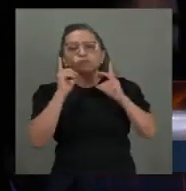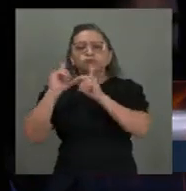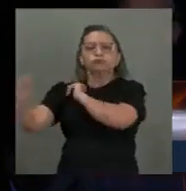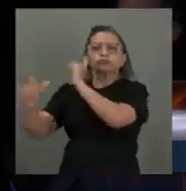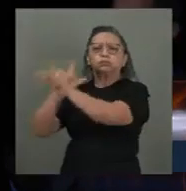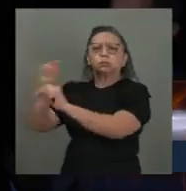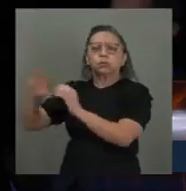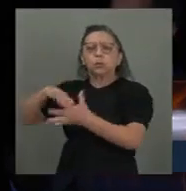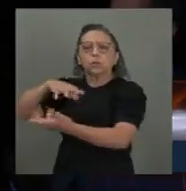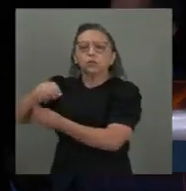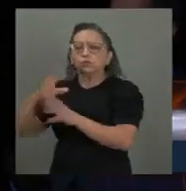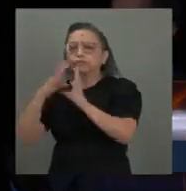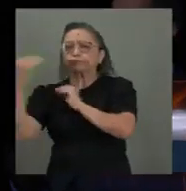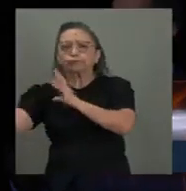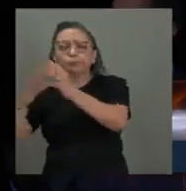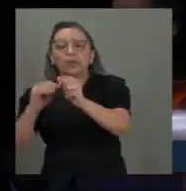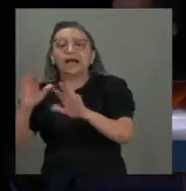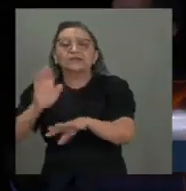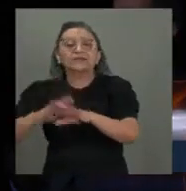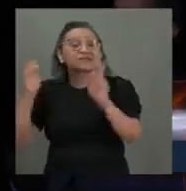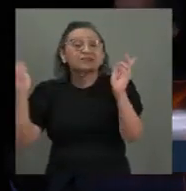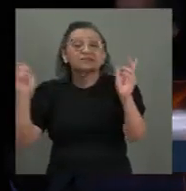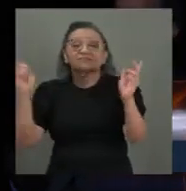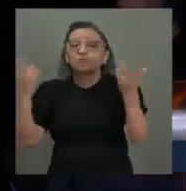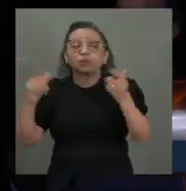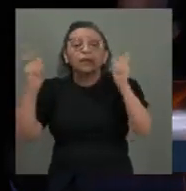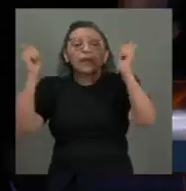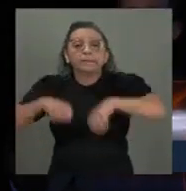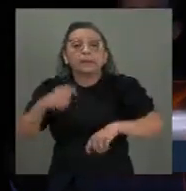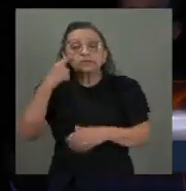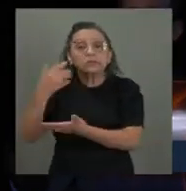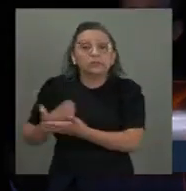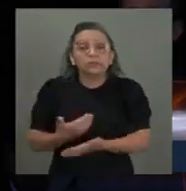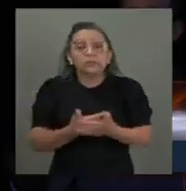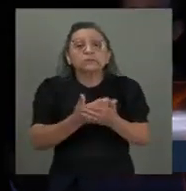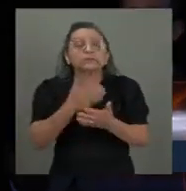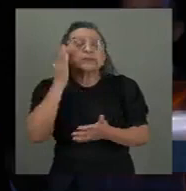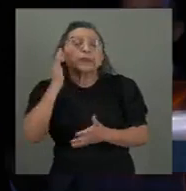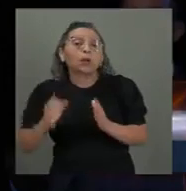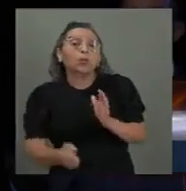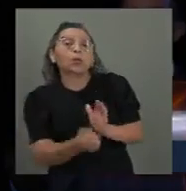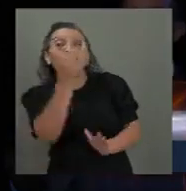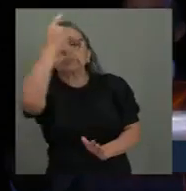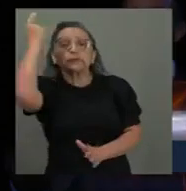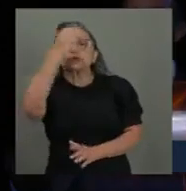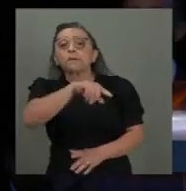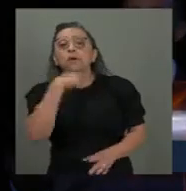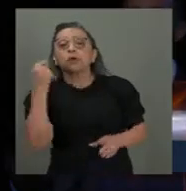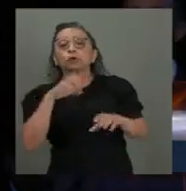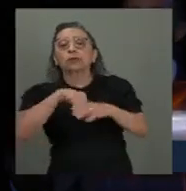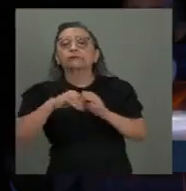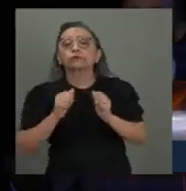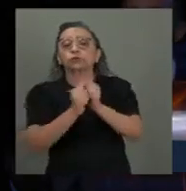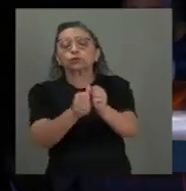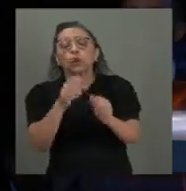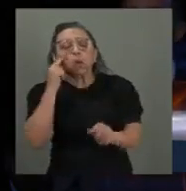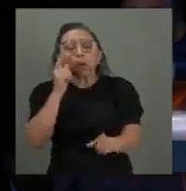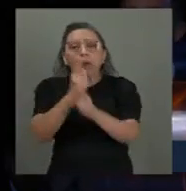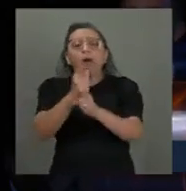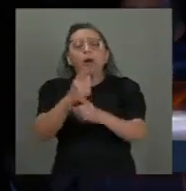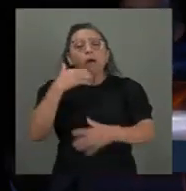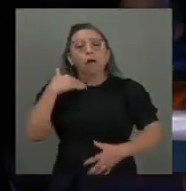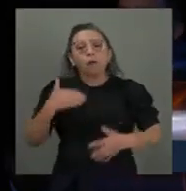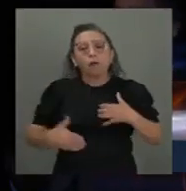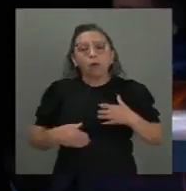muitas vezes incapazes de sepultar seus próprios mortes entre queridos ou identificar os corpos